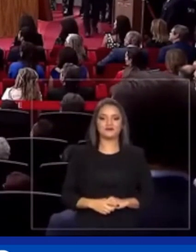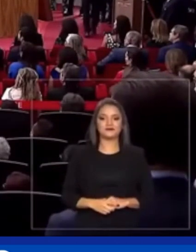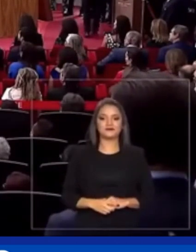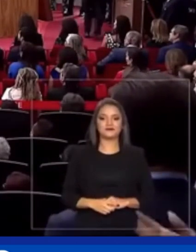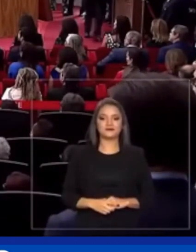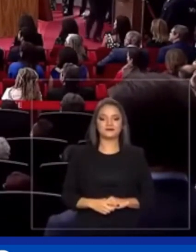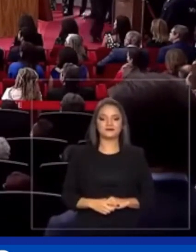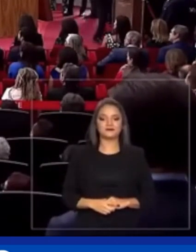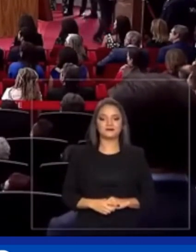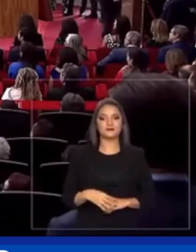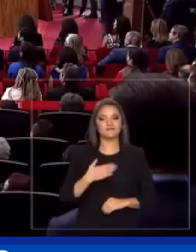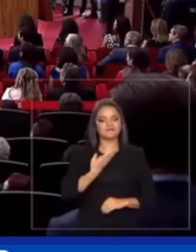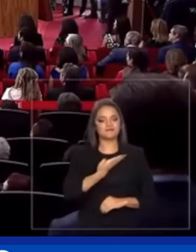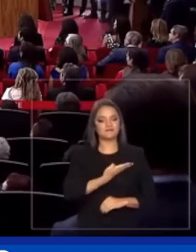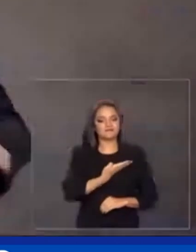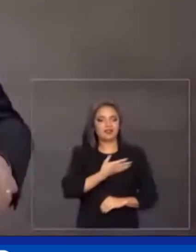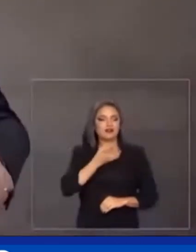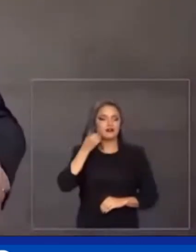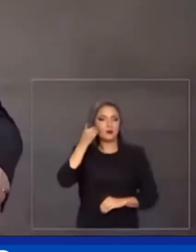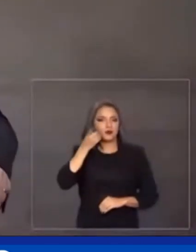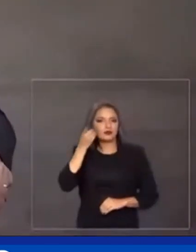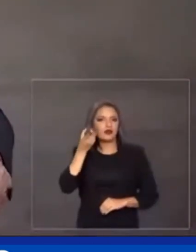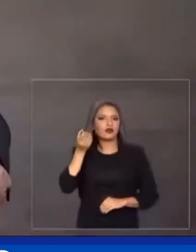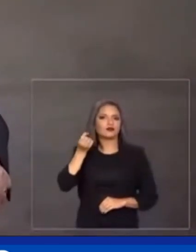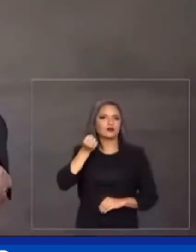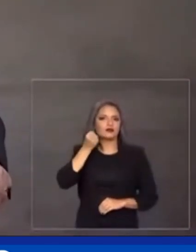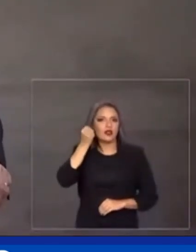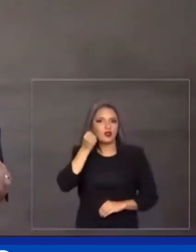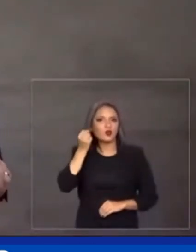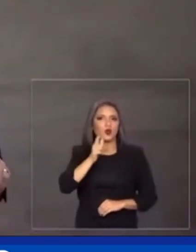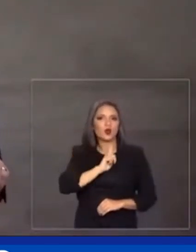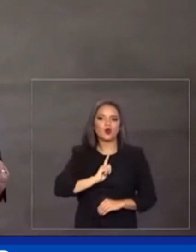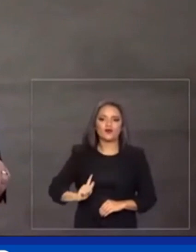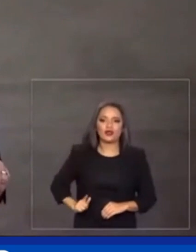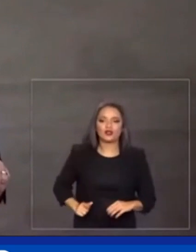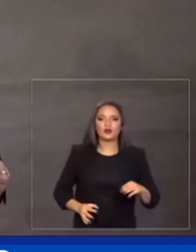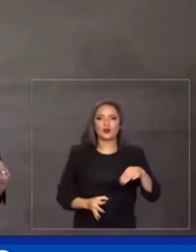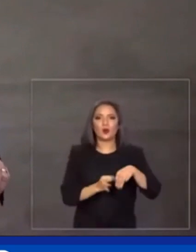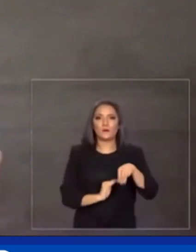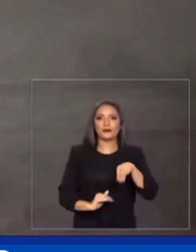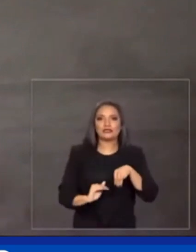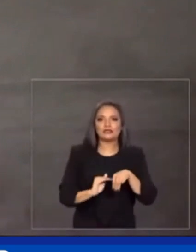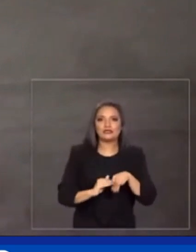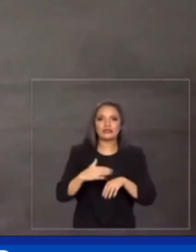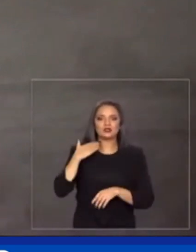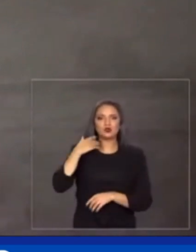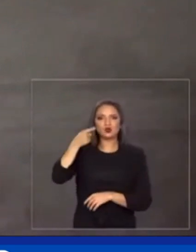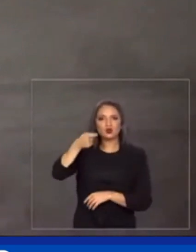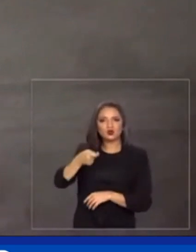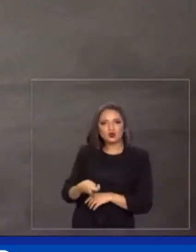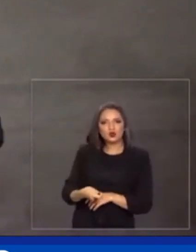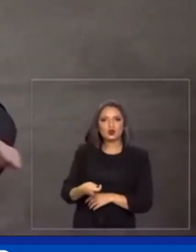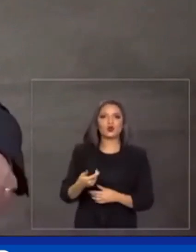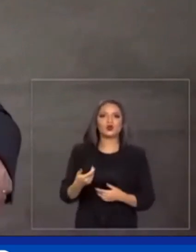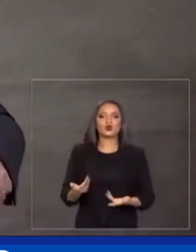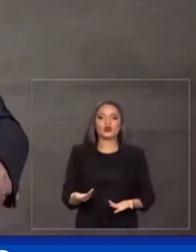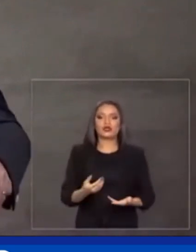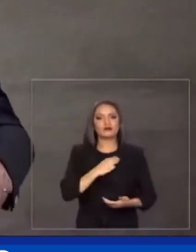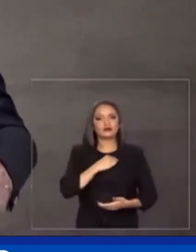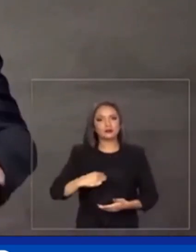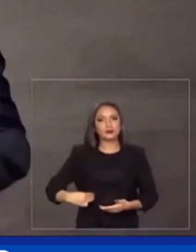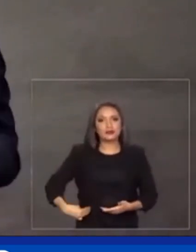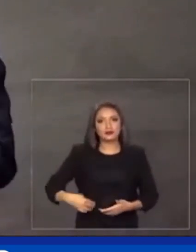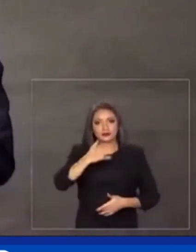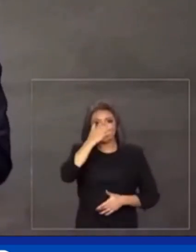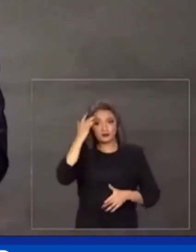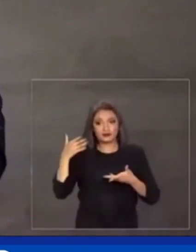companheiros deputados, senadores, governadores, ministros, juízes, companheiros que participaram